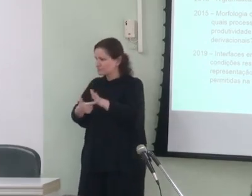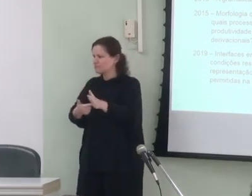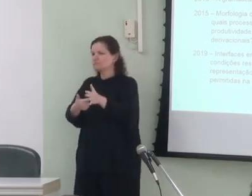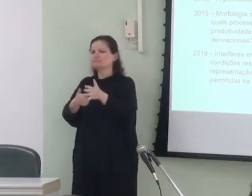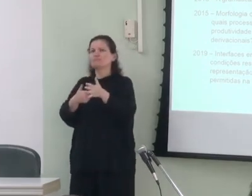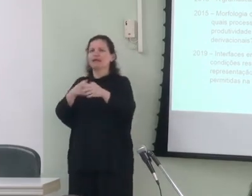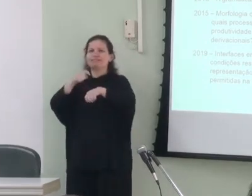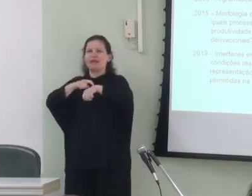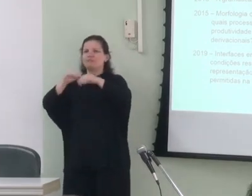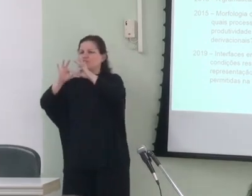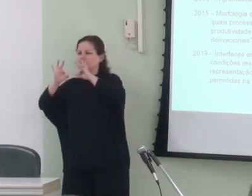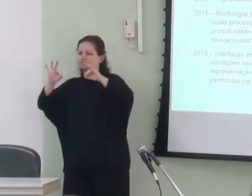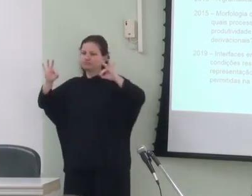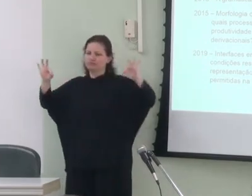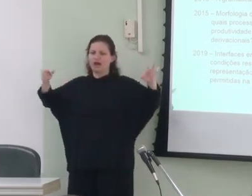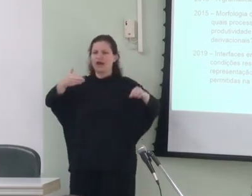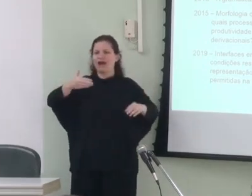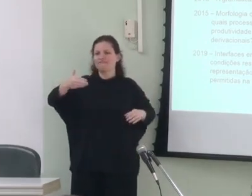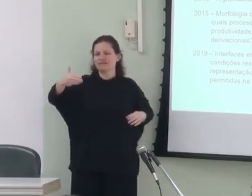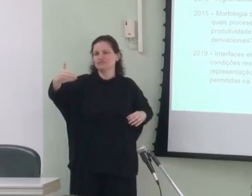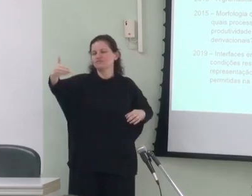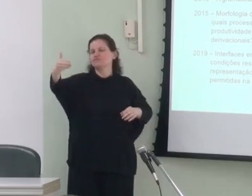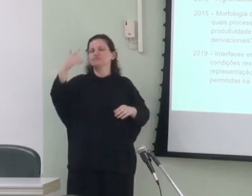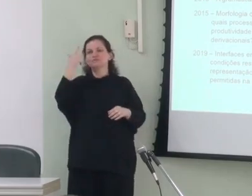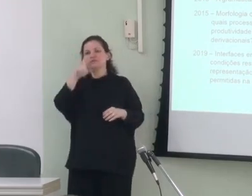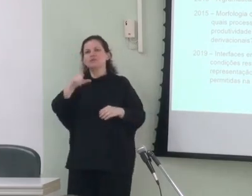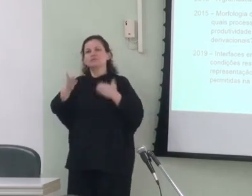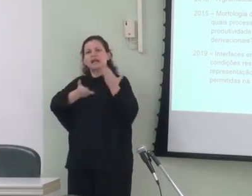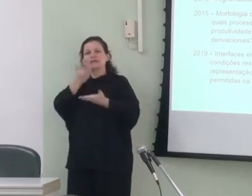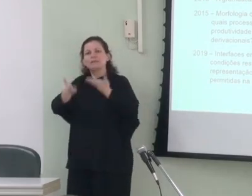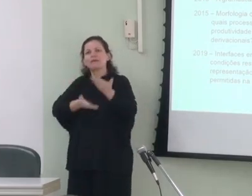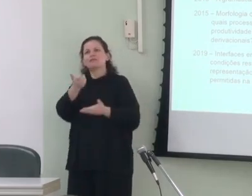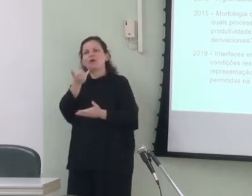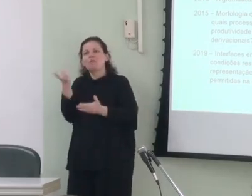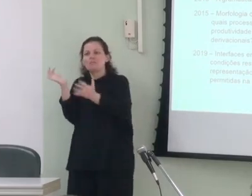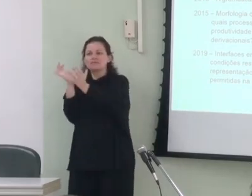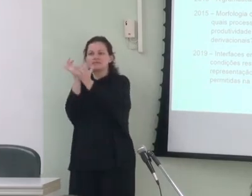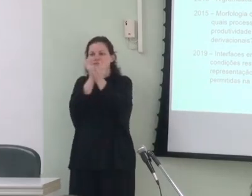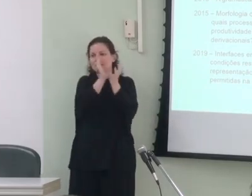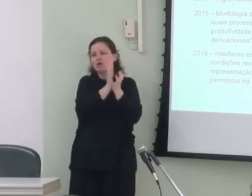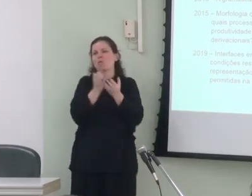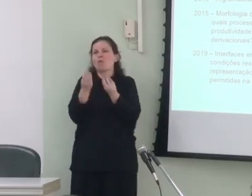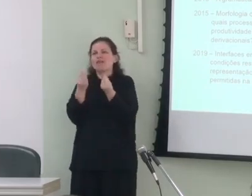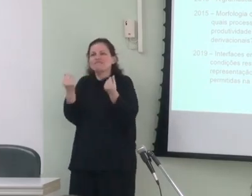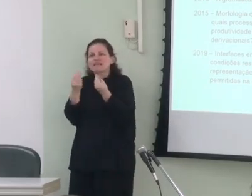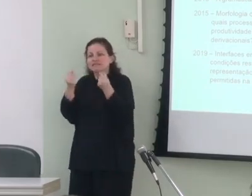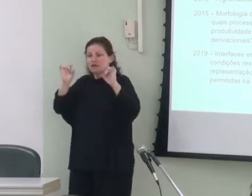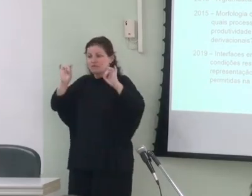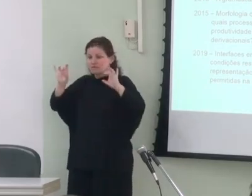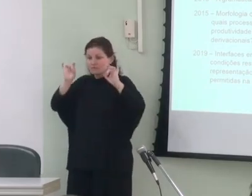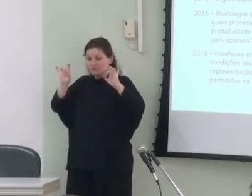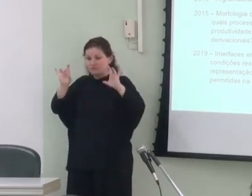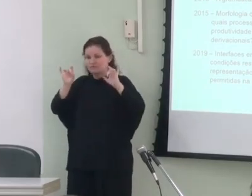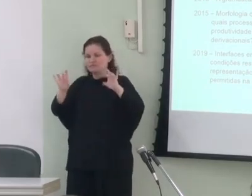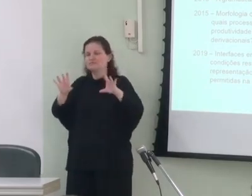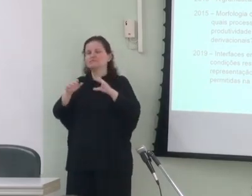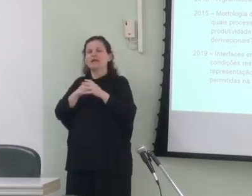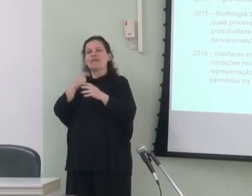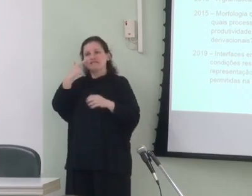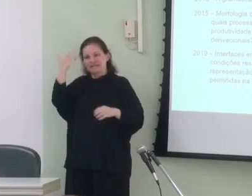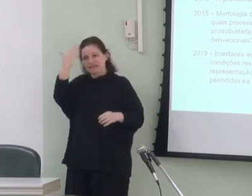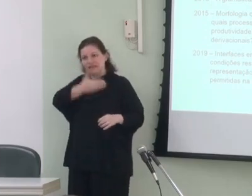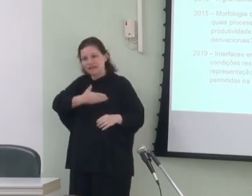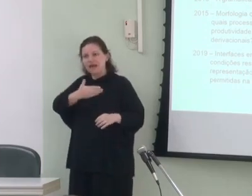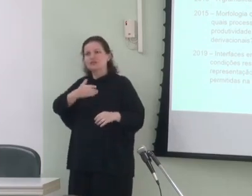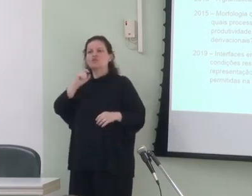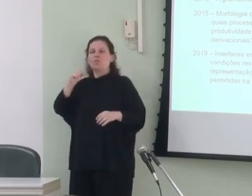cronológica, os avanços alcançados no tratamento de algumas categorias qualificacionais, em especial a evidencialidade, tema com